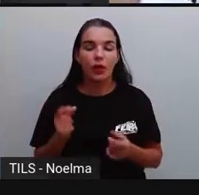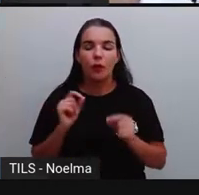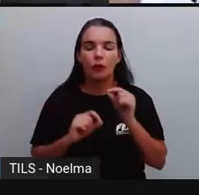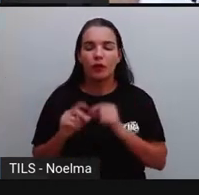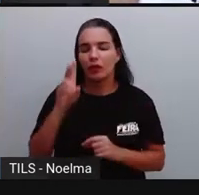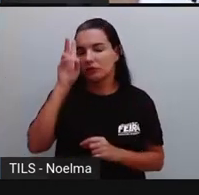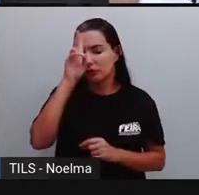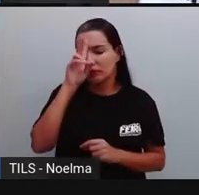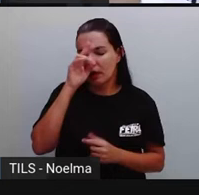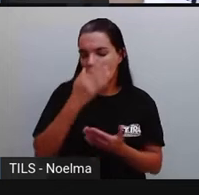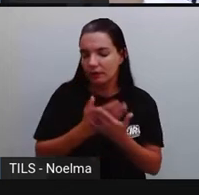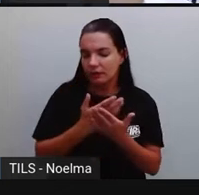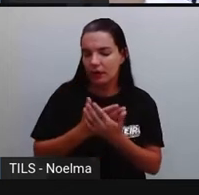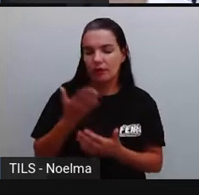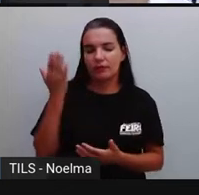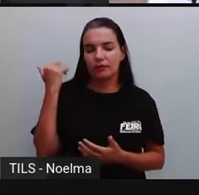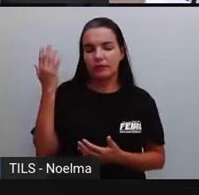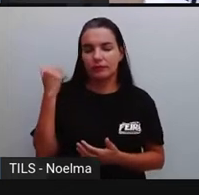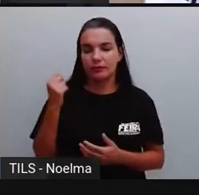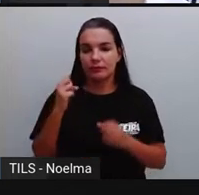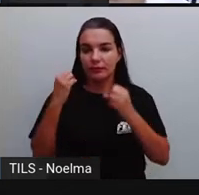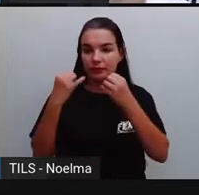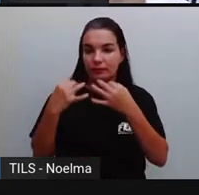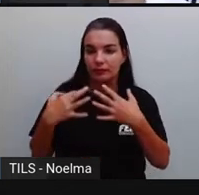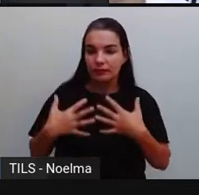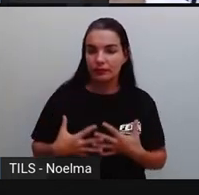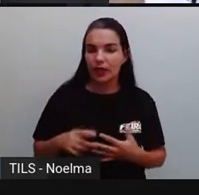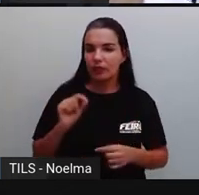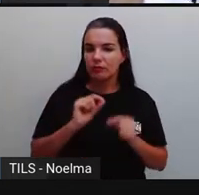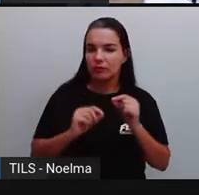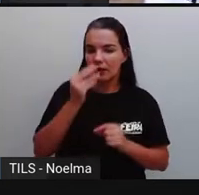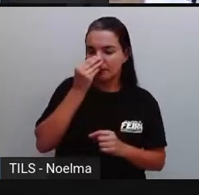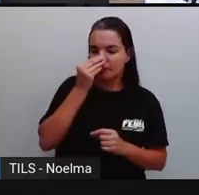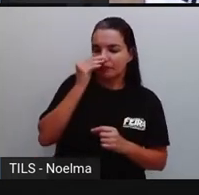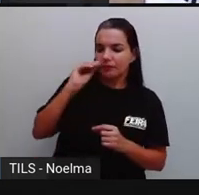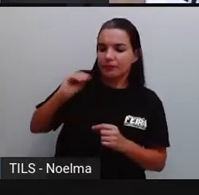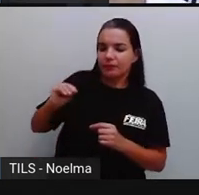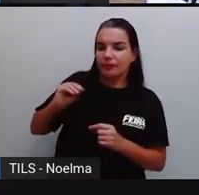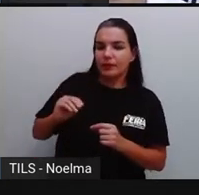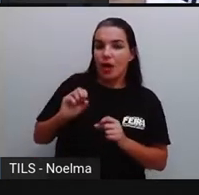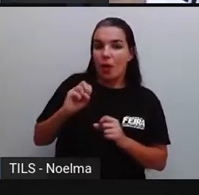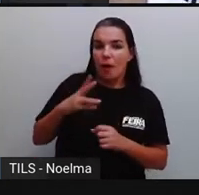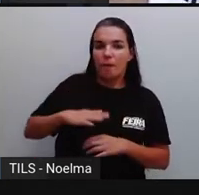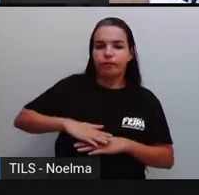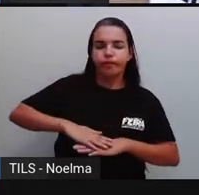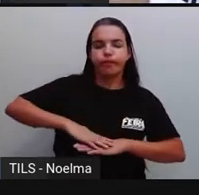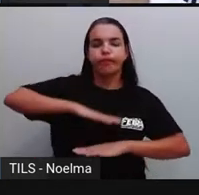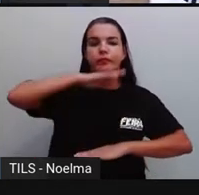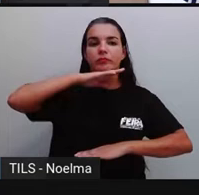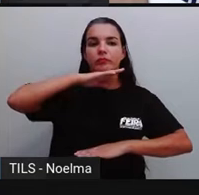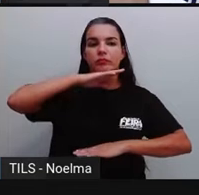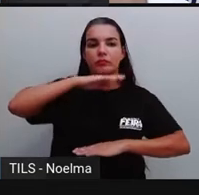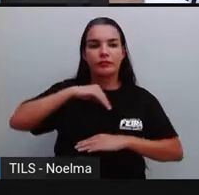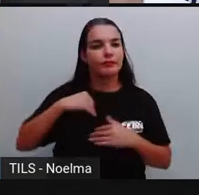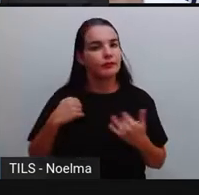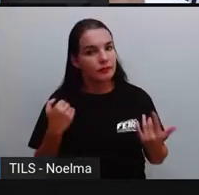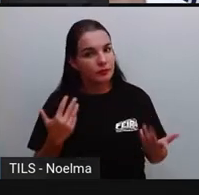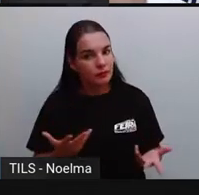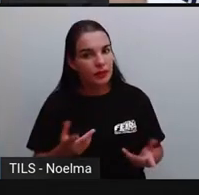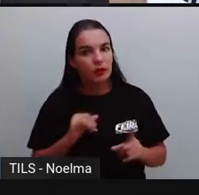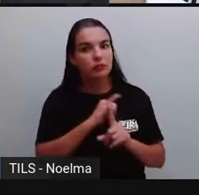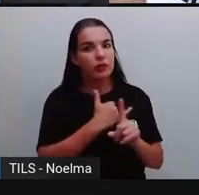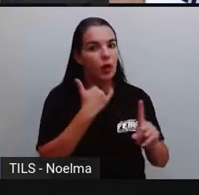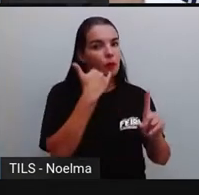Pró falou nas aulas anteriores sobre a questão da intolerância? O bullying vem justamente de quê? Da intolerância. A